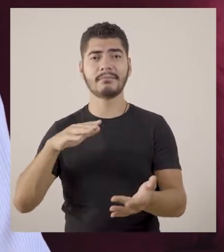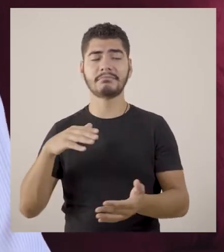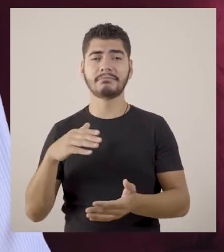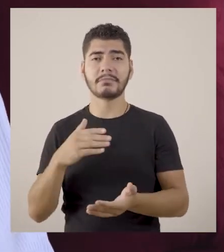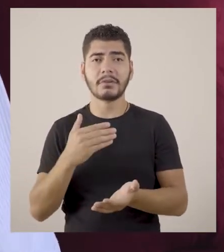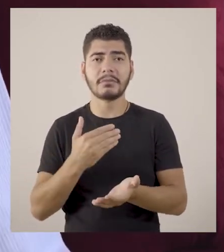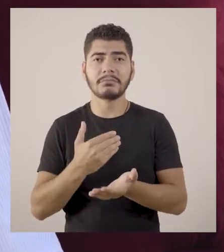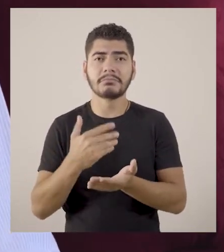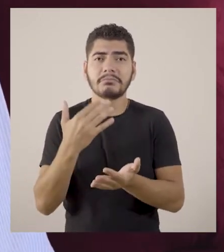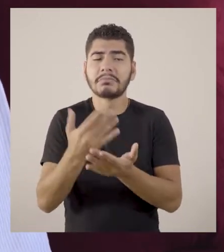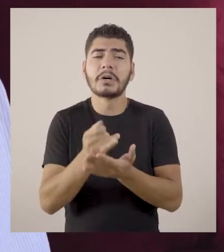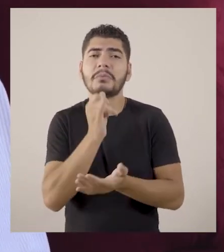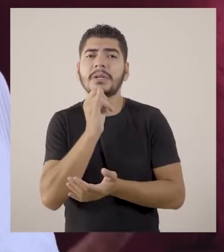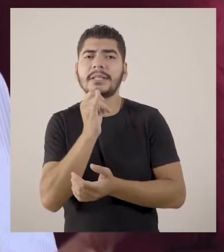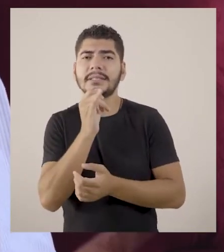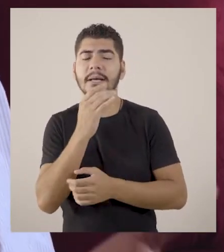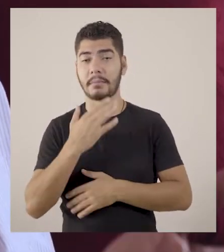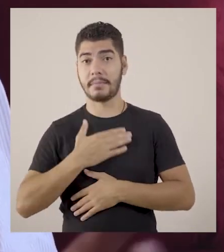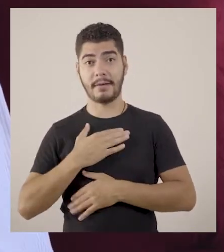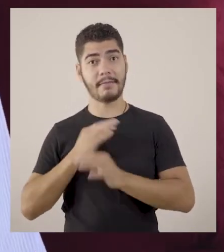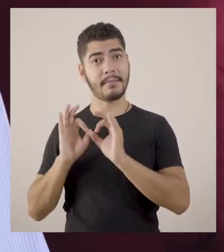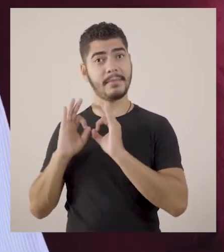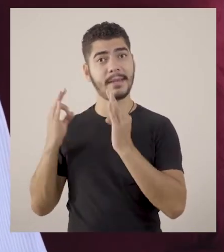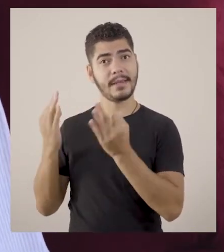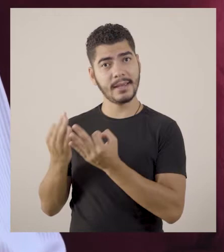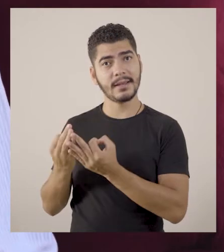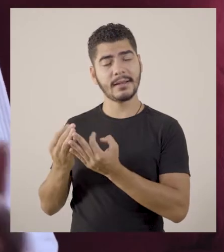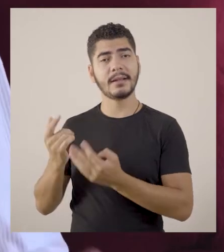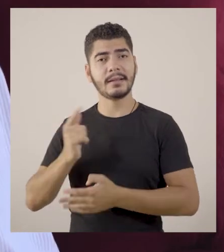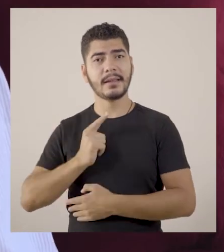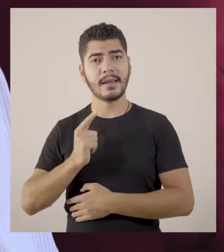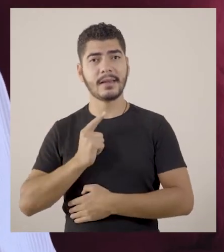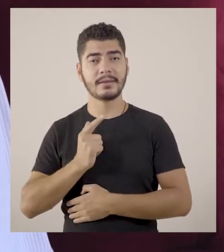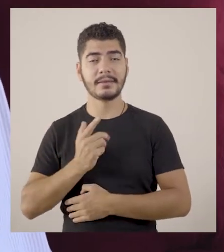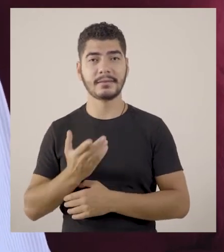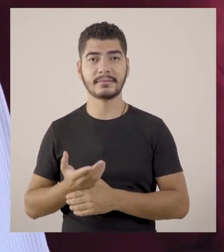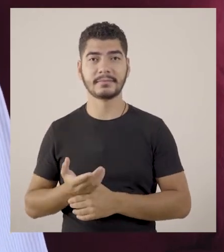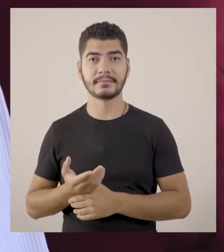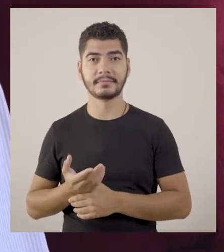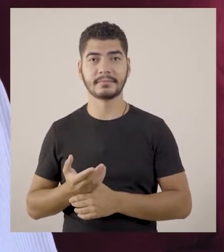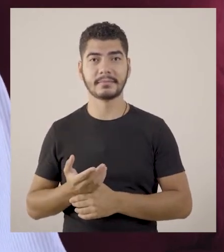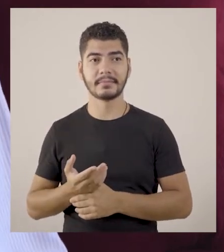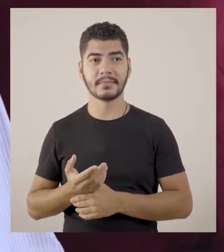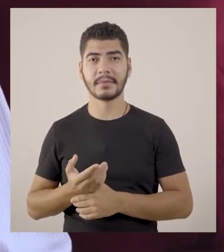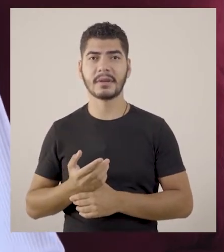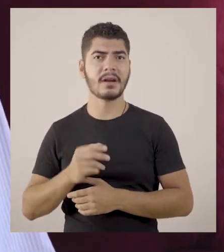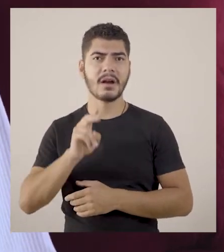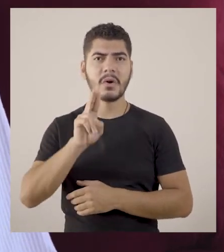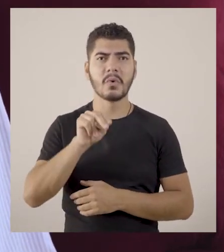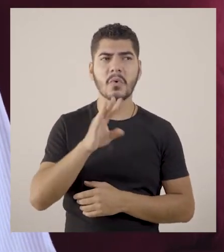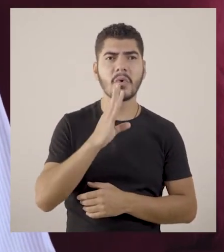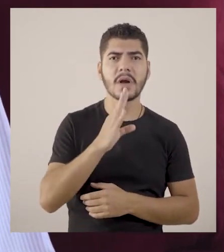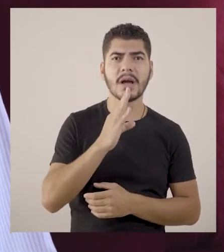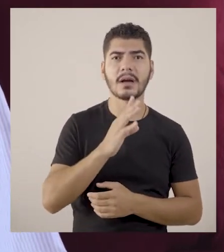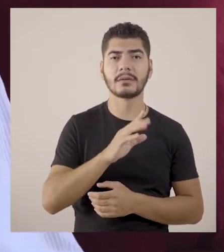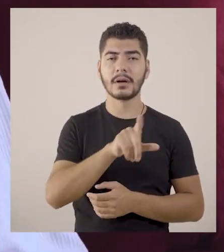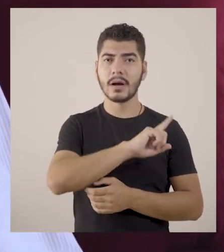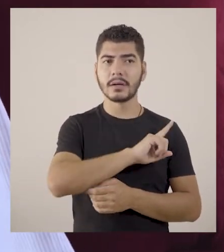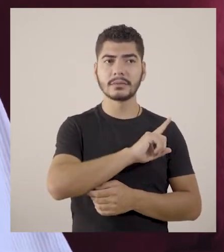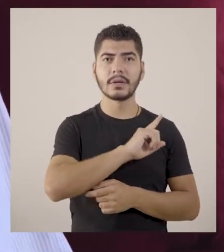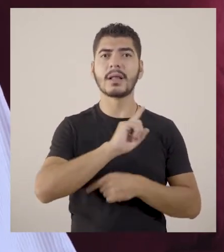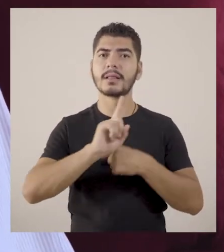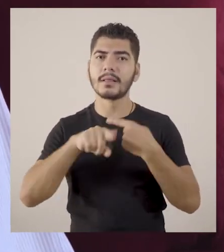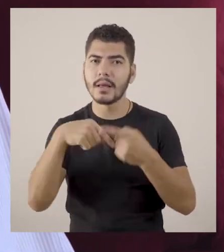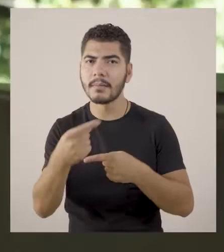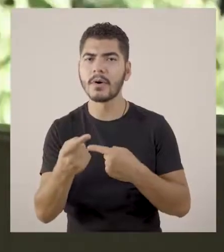tem, eu tenho, por exemplo, mesmo a minha família, gente que nunca se conheceram antes, a